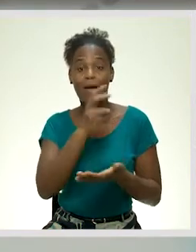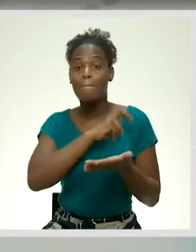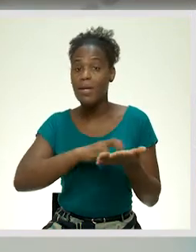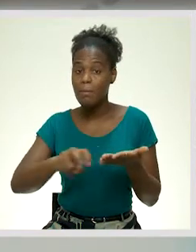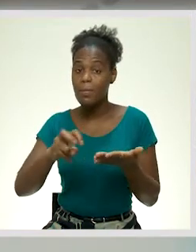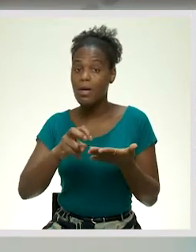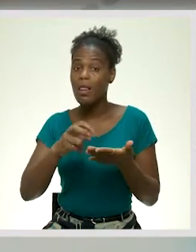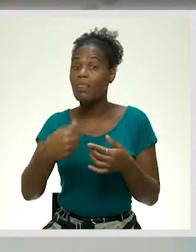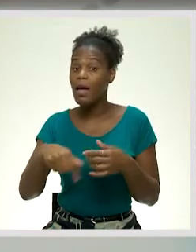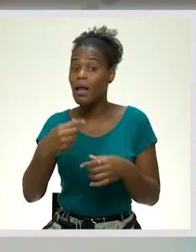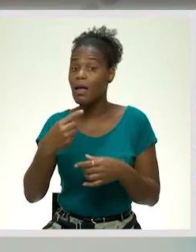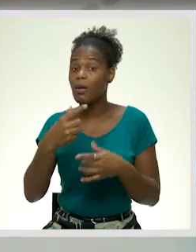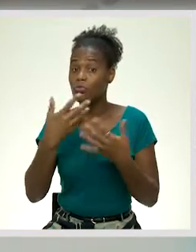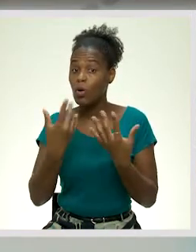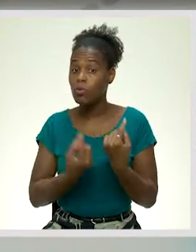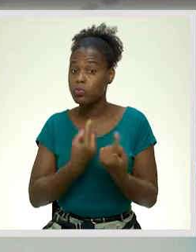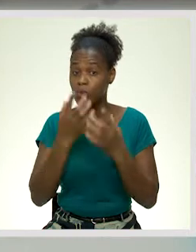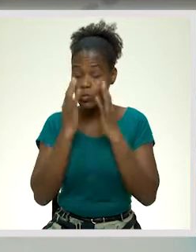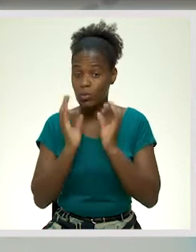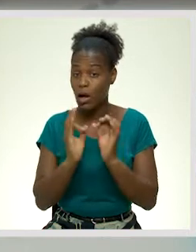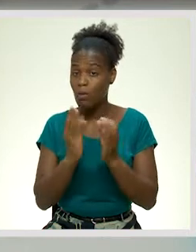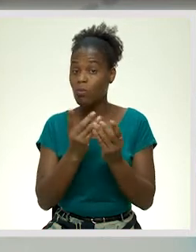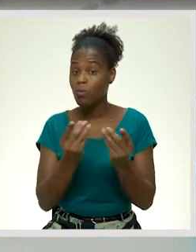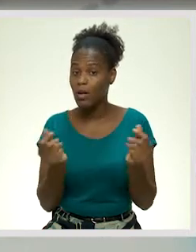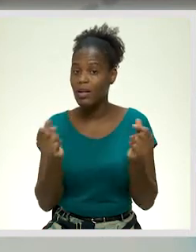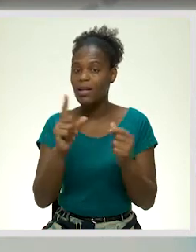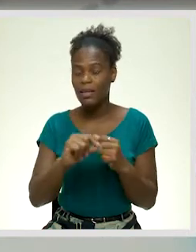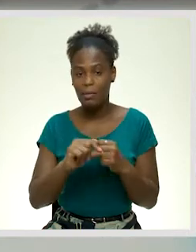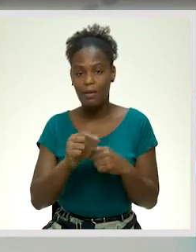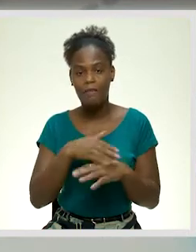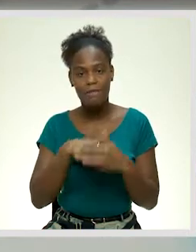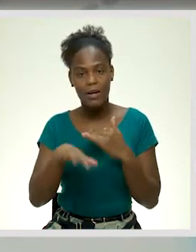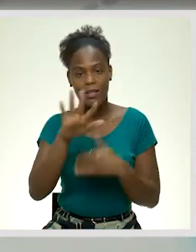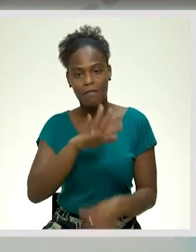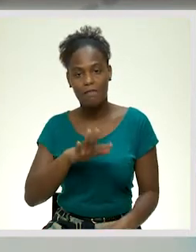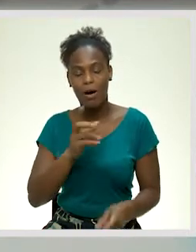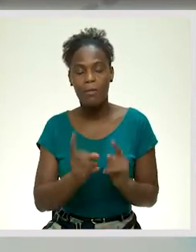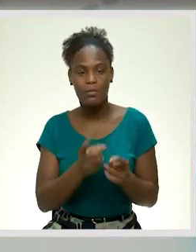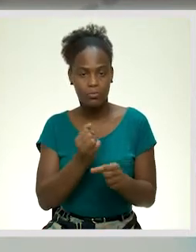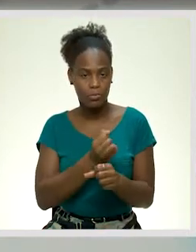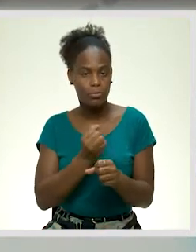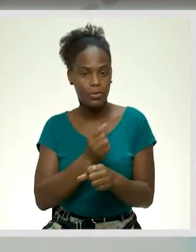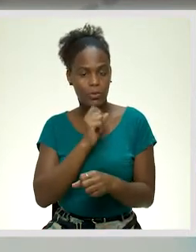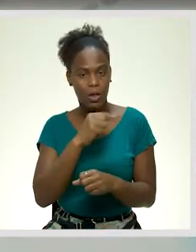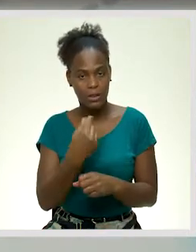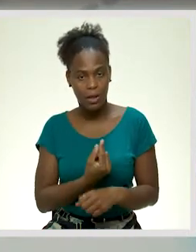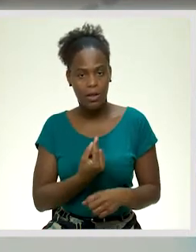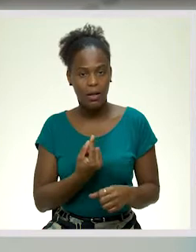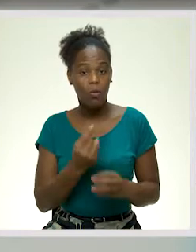devemos imprimir um certo rigor, uma certa qualidade, e devemos fazer de uma forma que o trabalho seja,